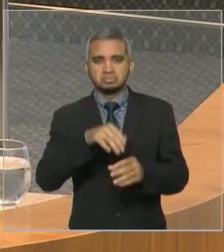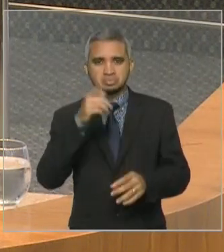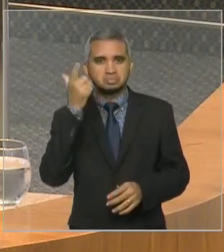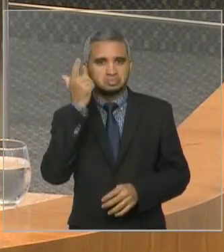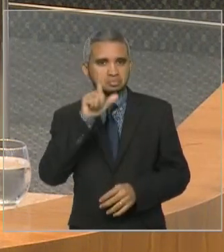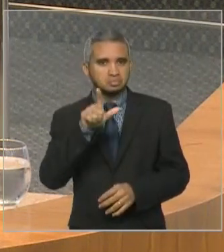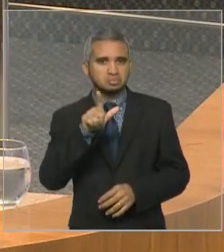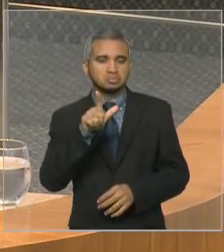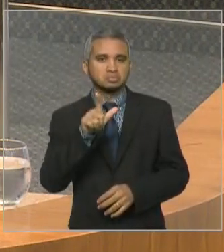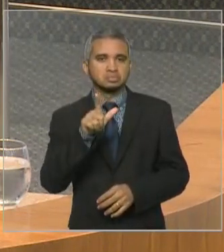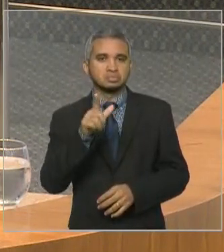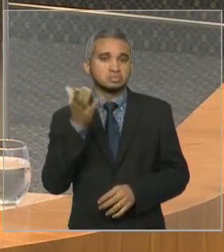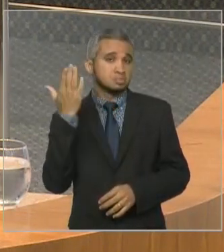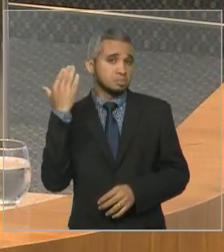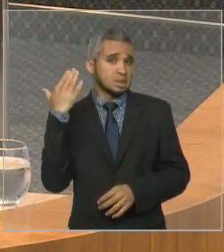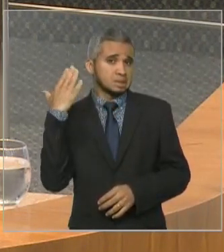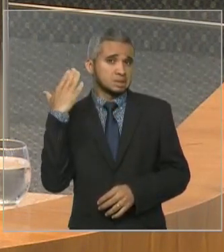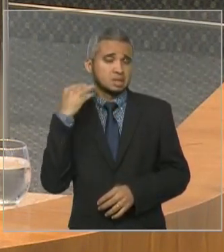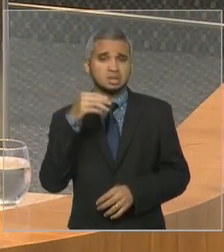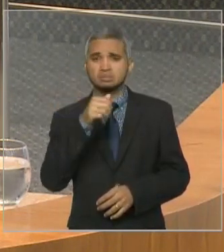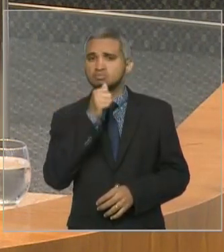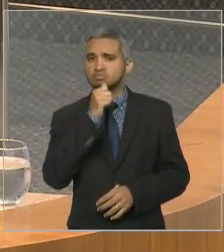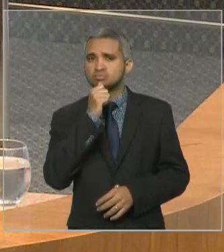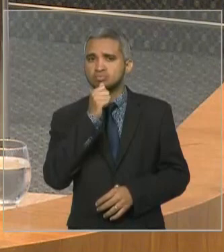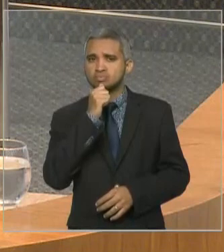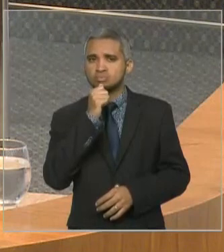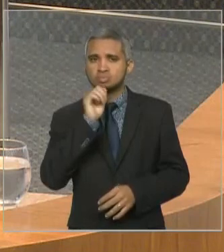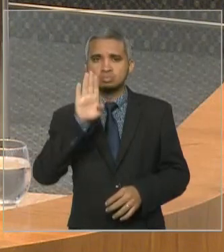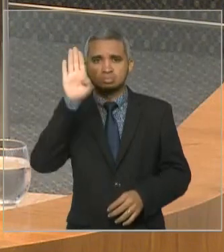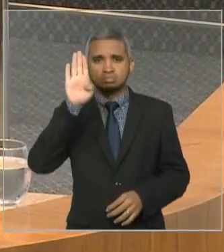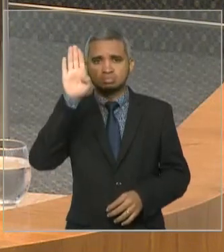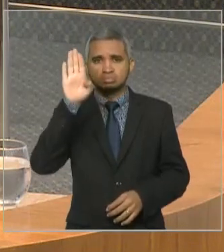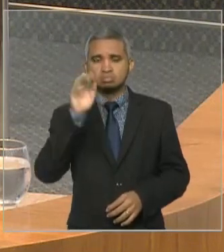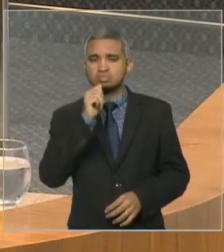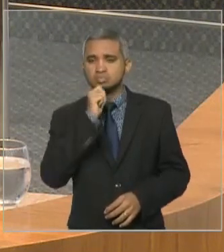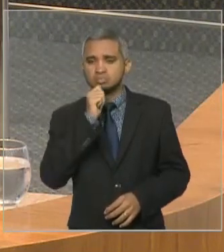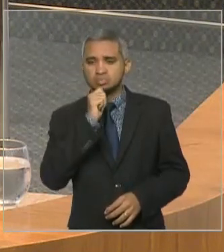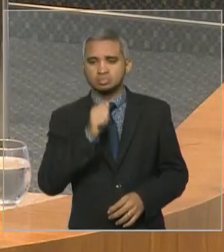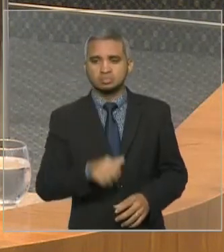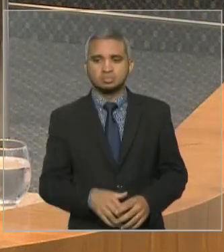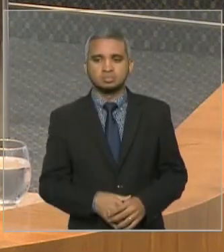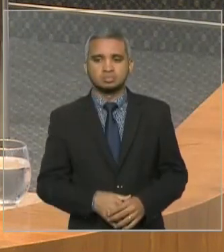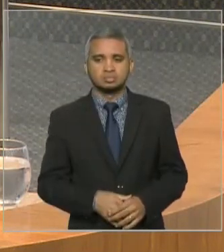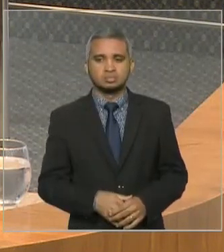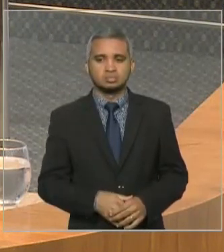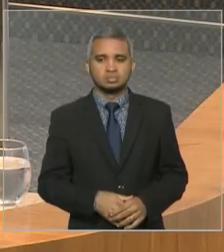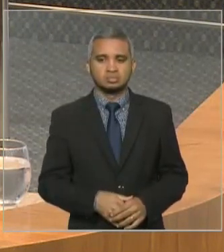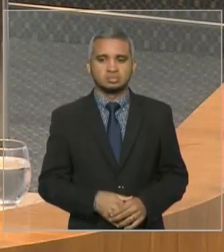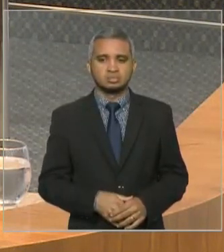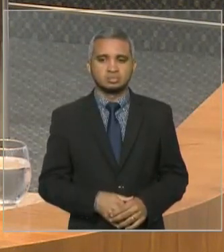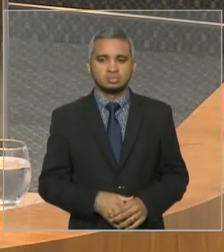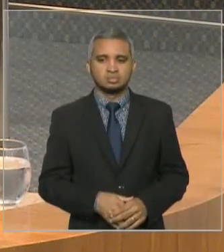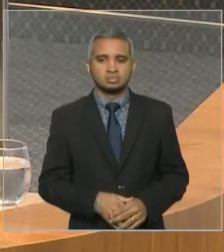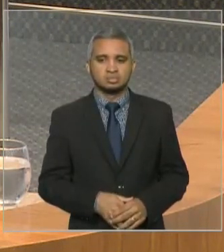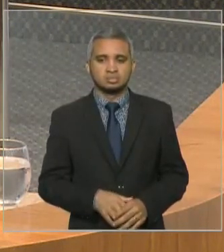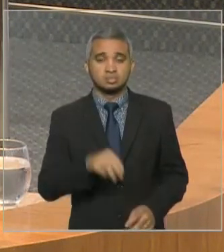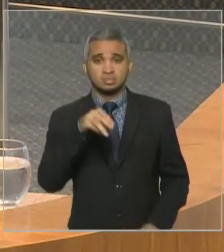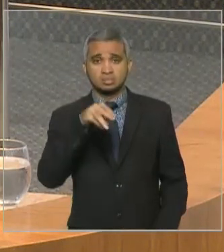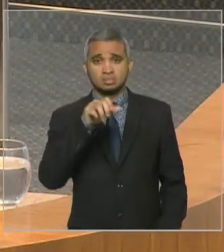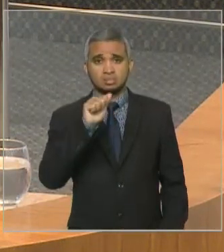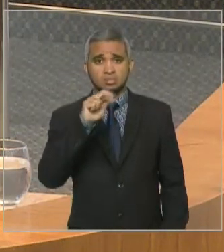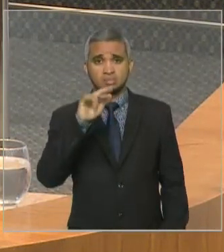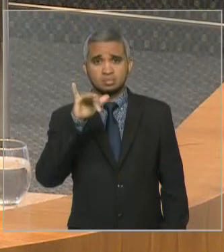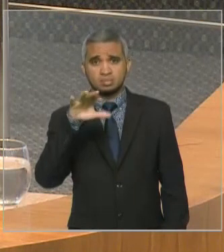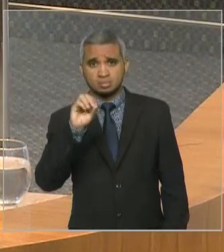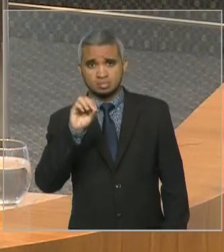eleição, ia disputar a passada, acabou não sendo candidato, naquela eleição seria até vice-governador, candidato a vice-governador, sou testemunho disso,